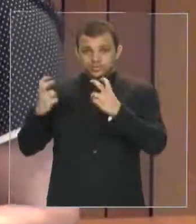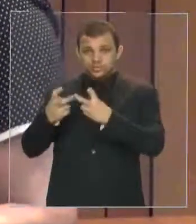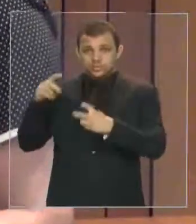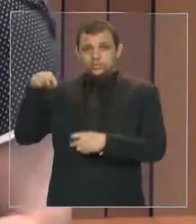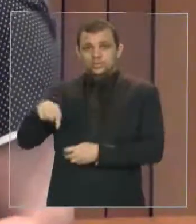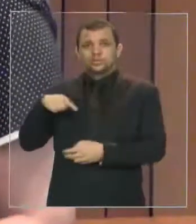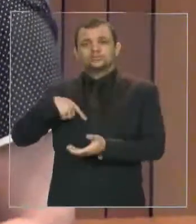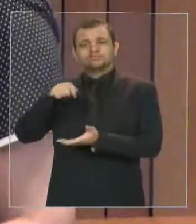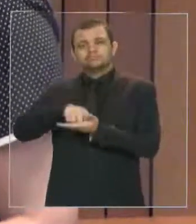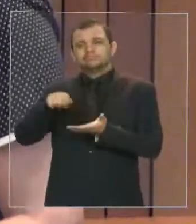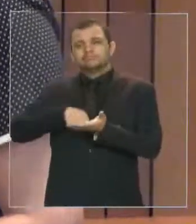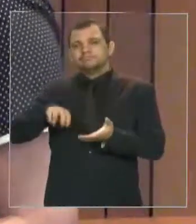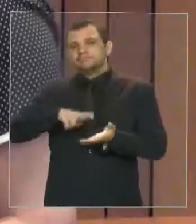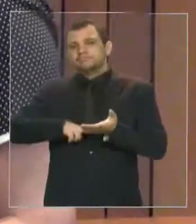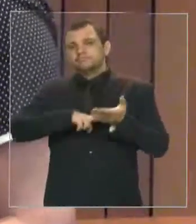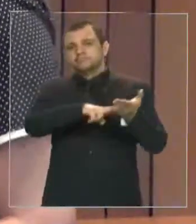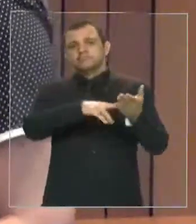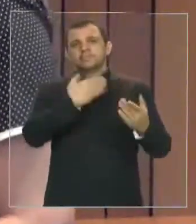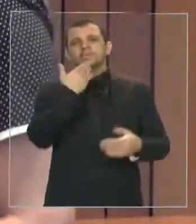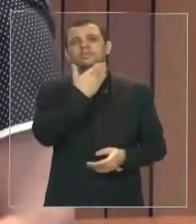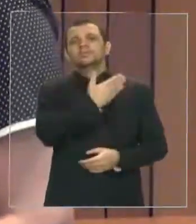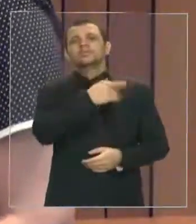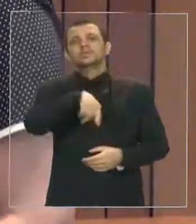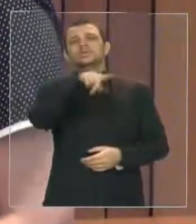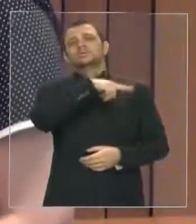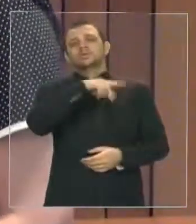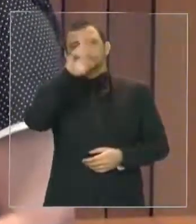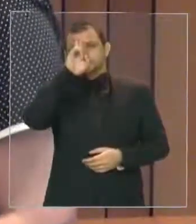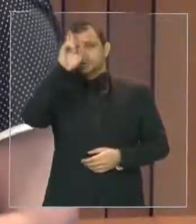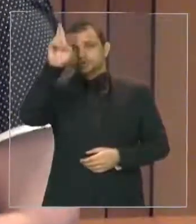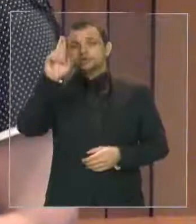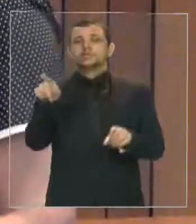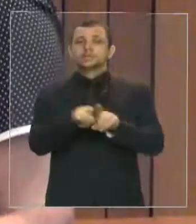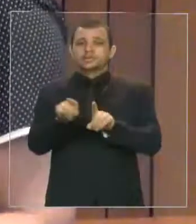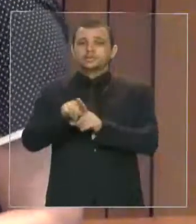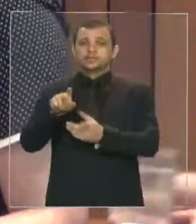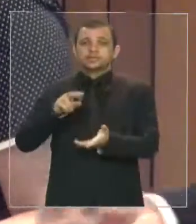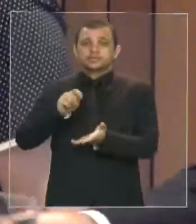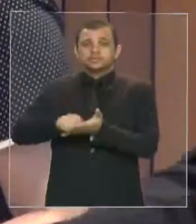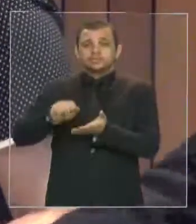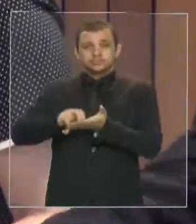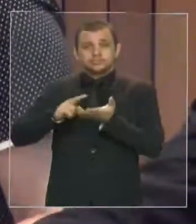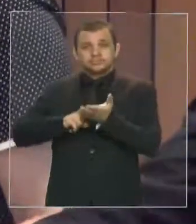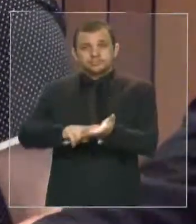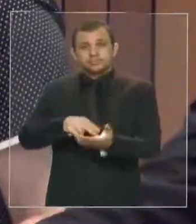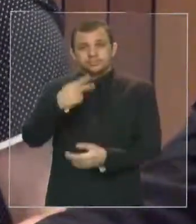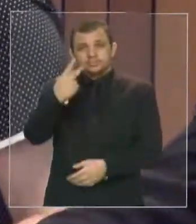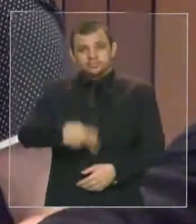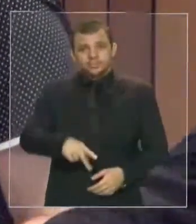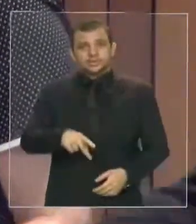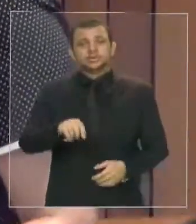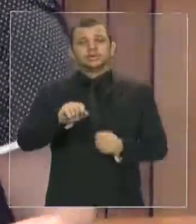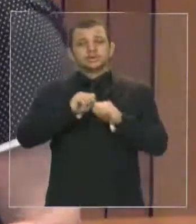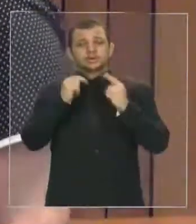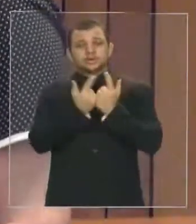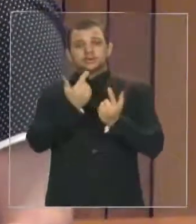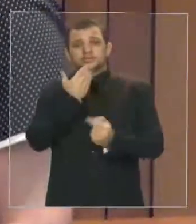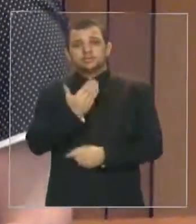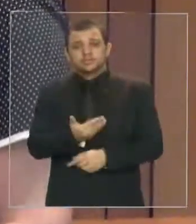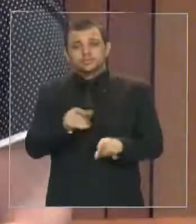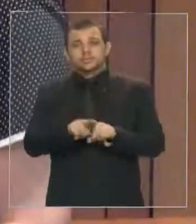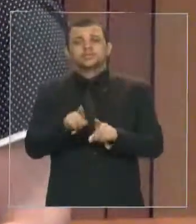solicitando às autoridades, a esta Assembleia, nós já fizemos esse apelo, através da Assembleia